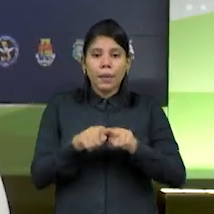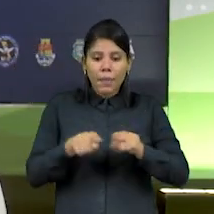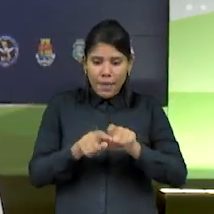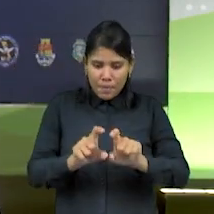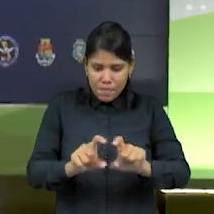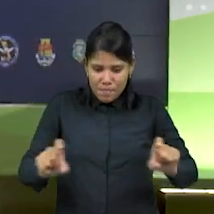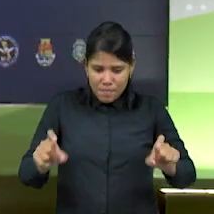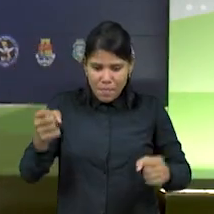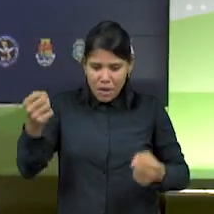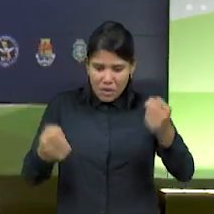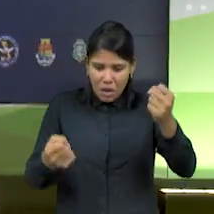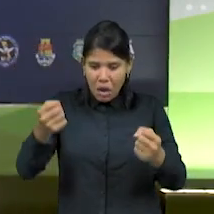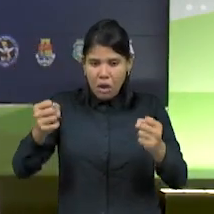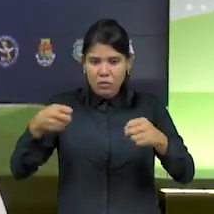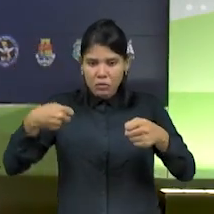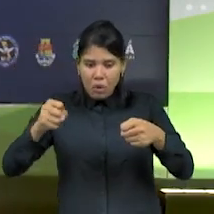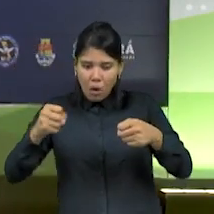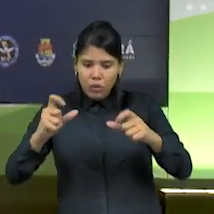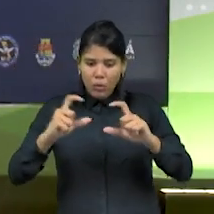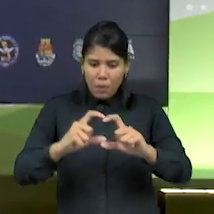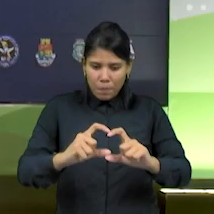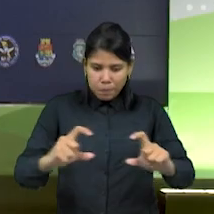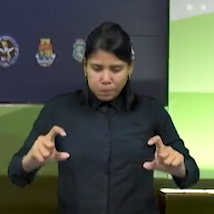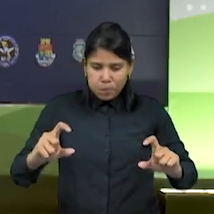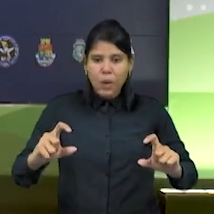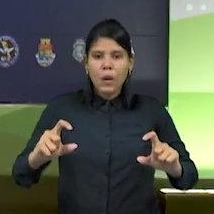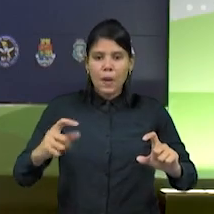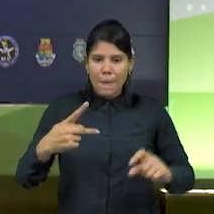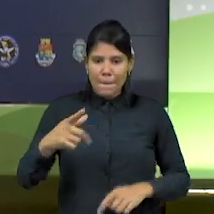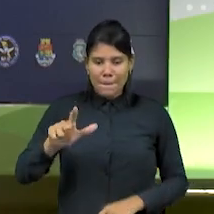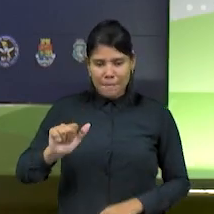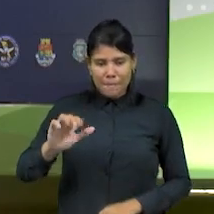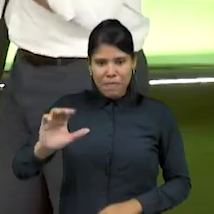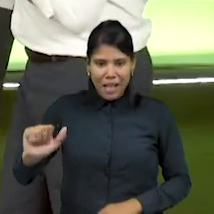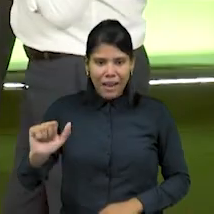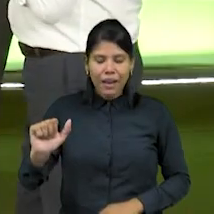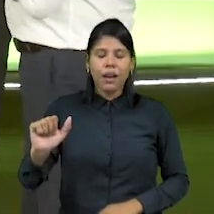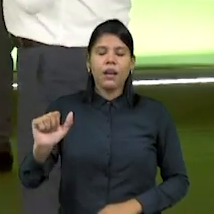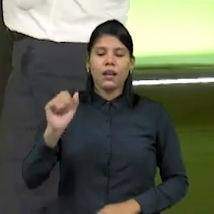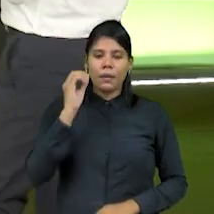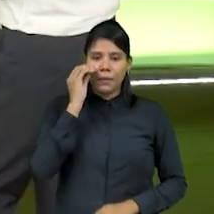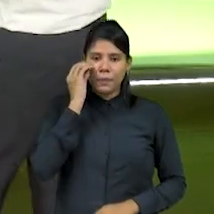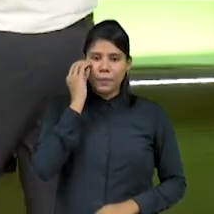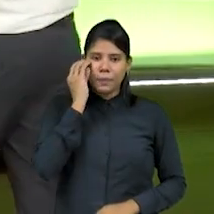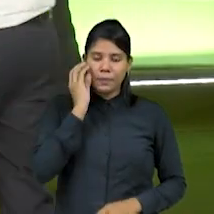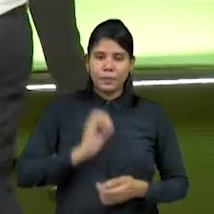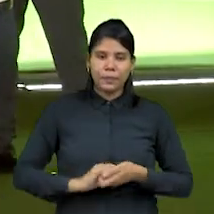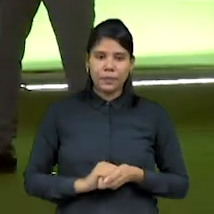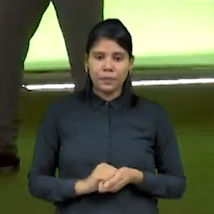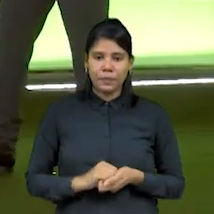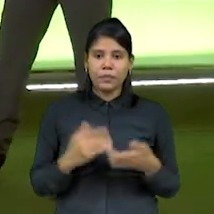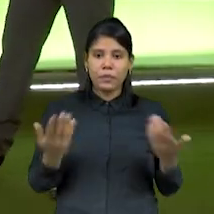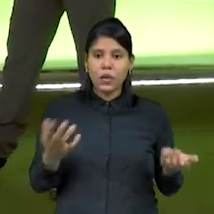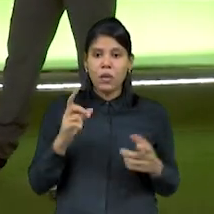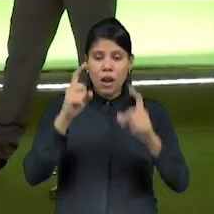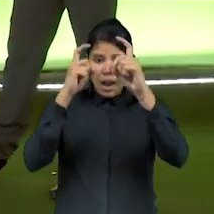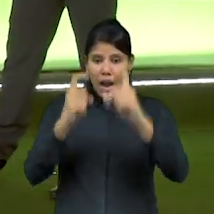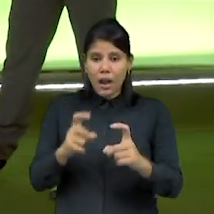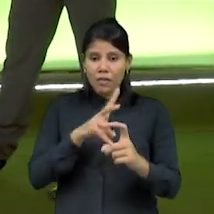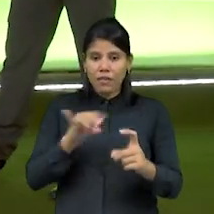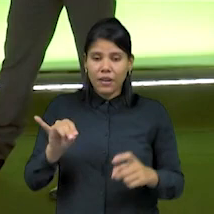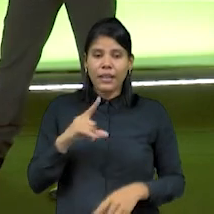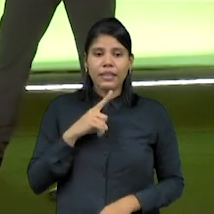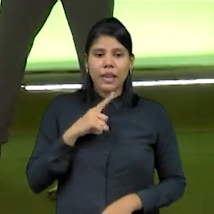conectadas em todos os municípios do estado do Ceará, nas nossas rodovias. Com a nova etapa, o CP Raio vai contar com 84